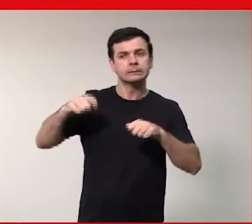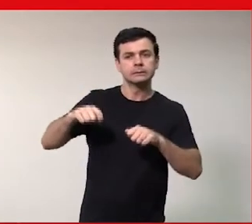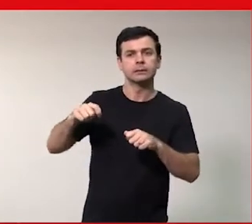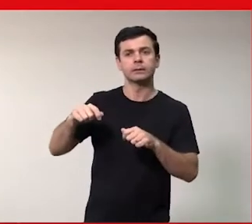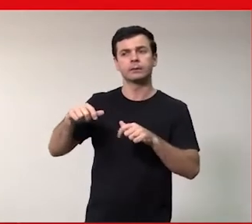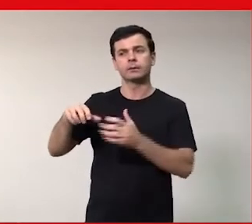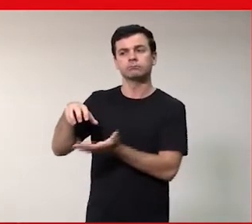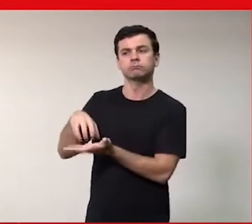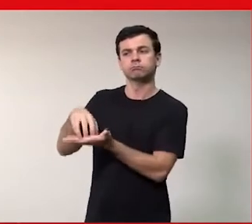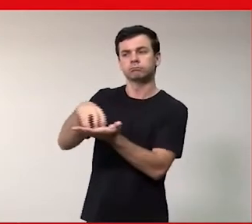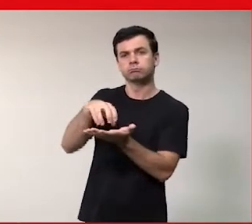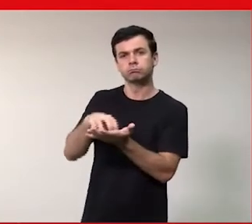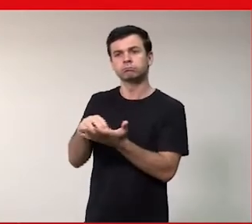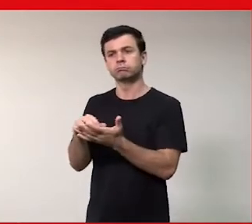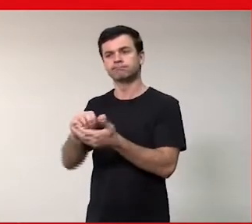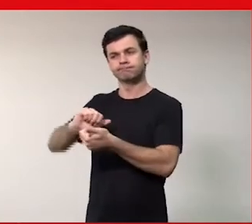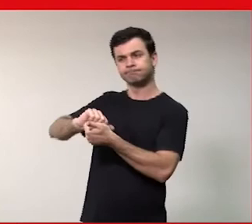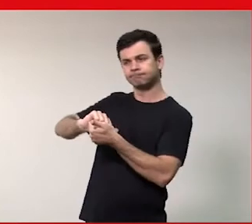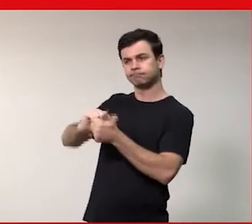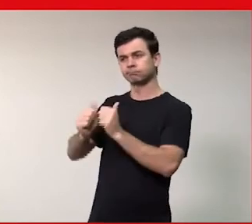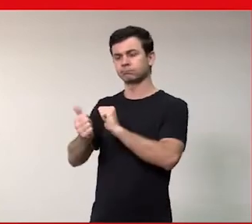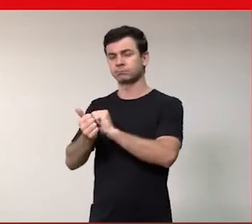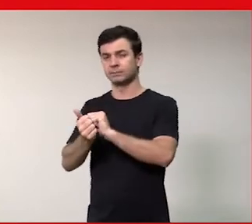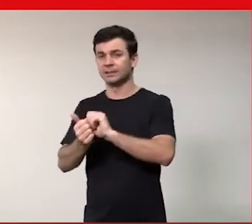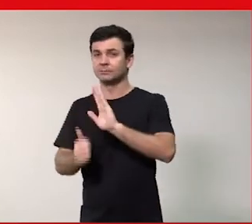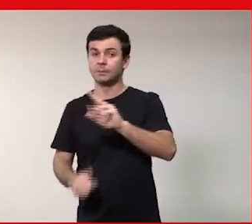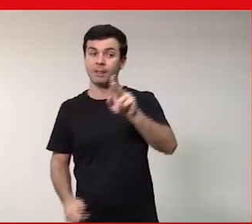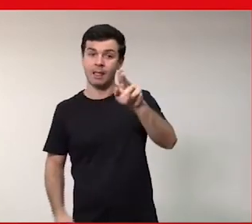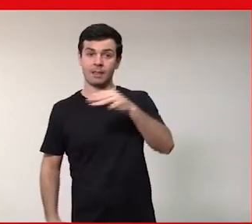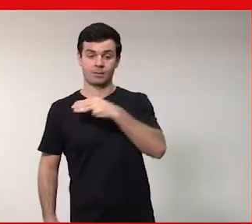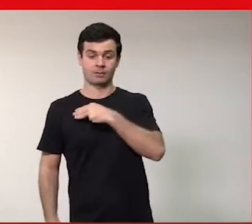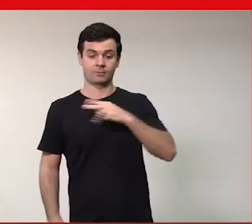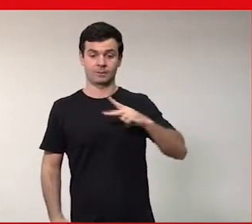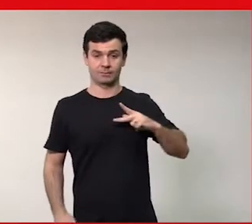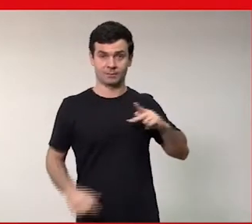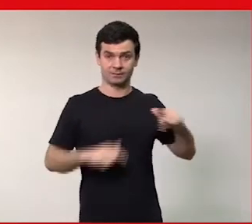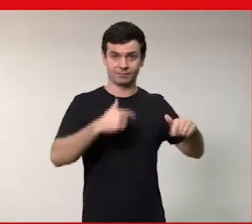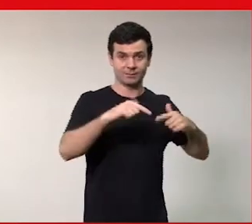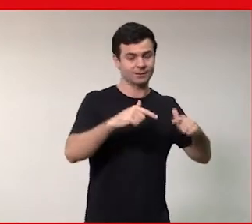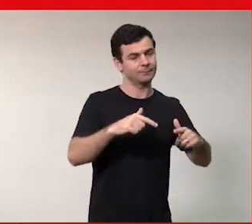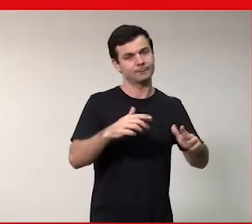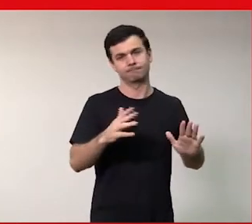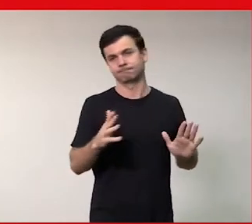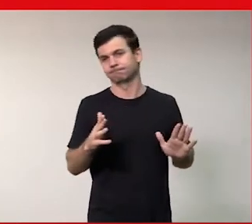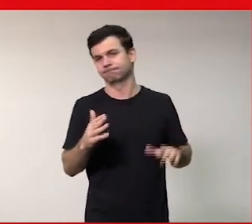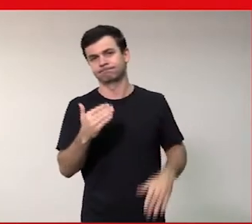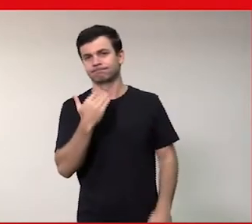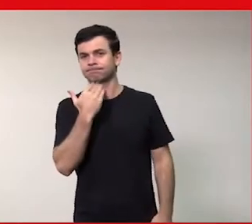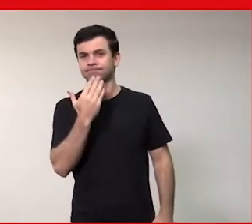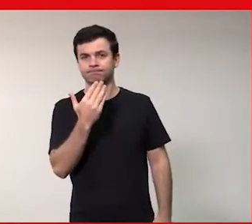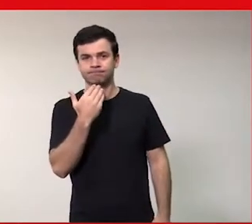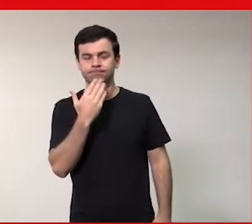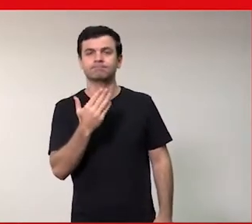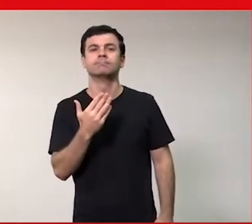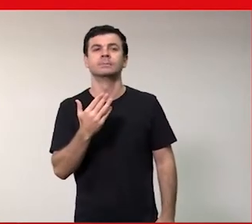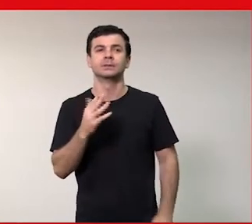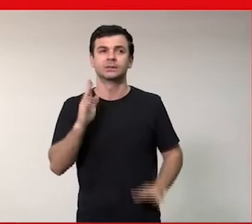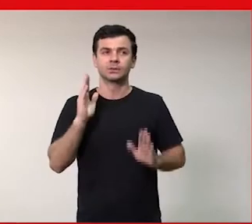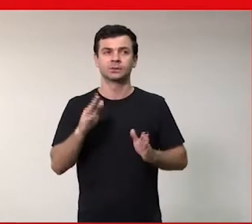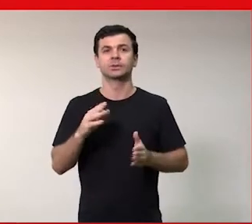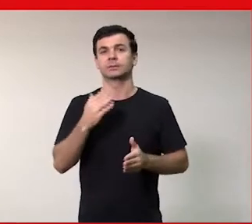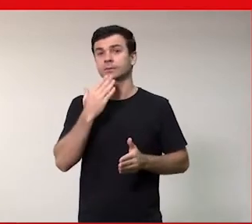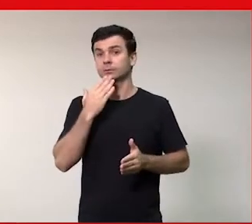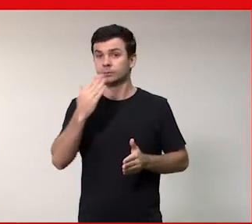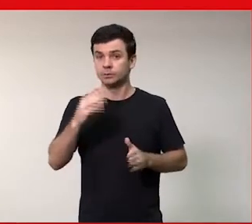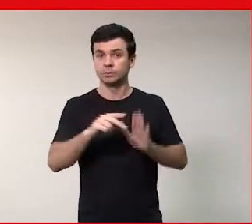outra questão agora lá no Ministério Público do Trabalho em relação a licença parental a gente já fez uma minuta de projeto